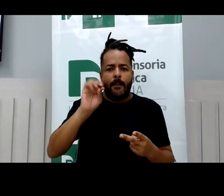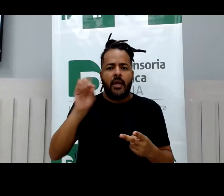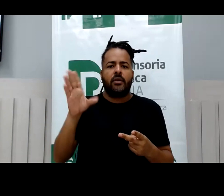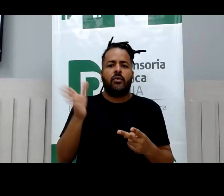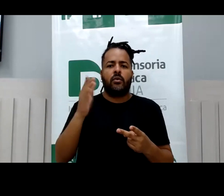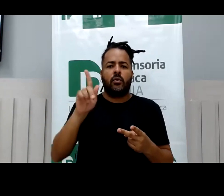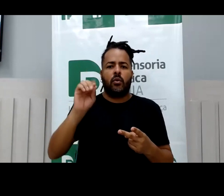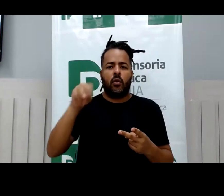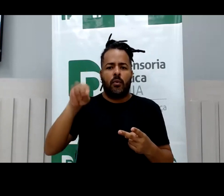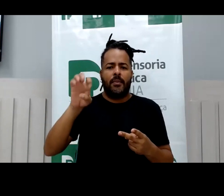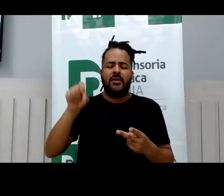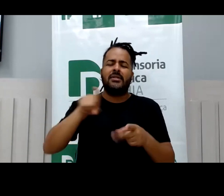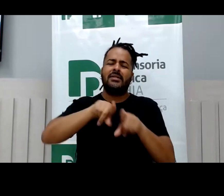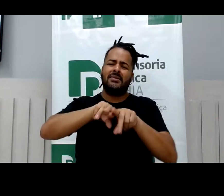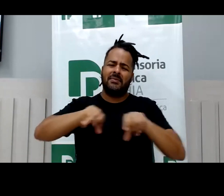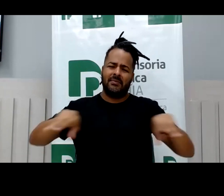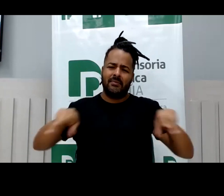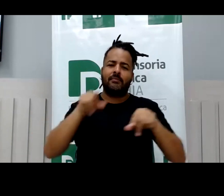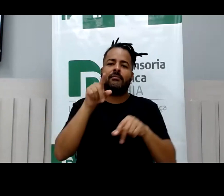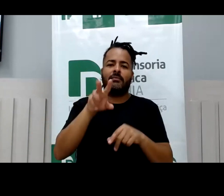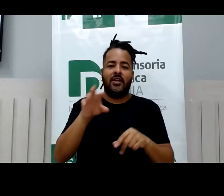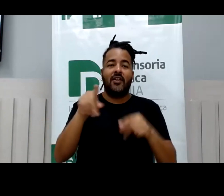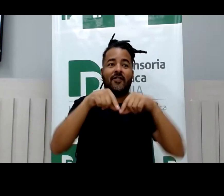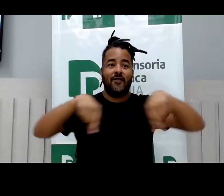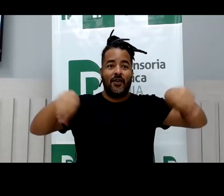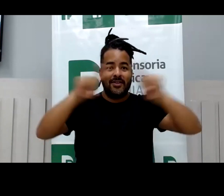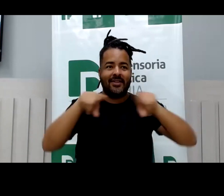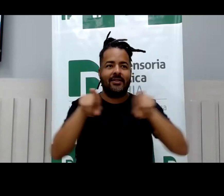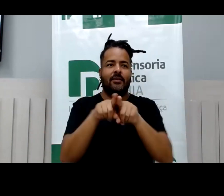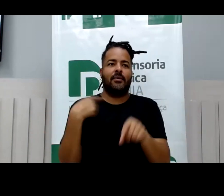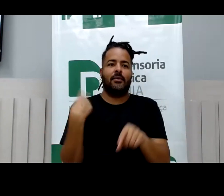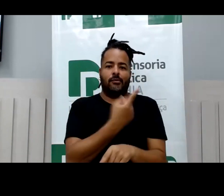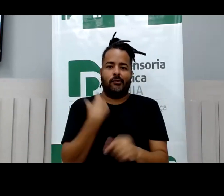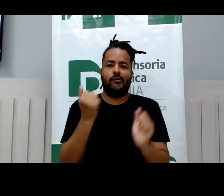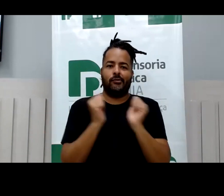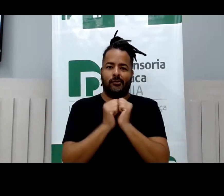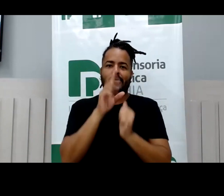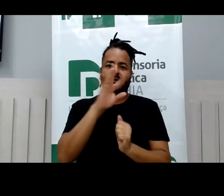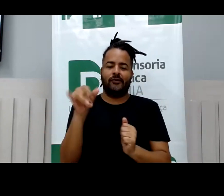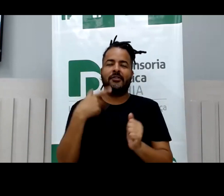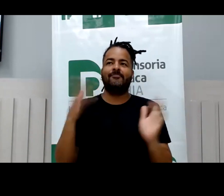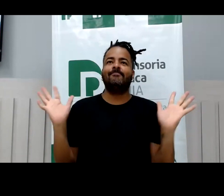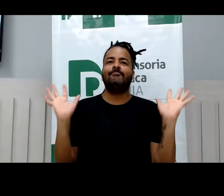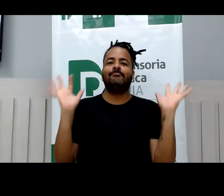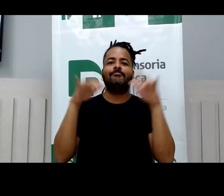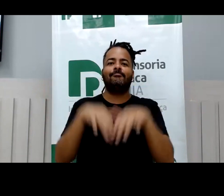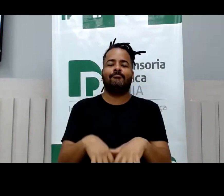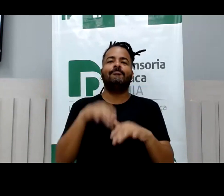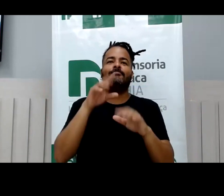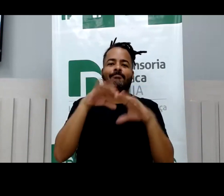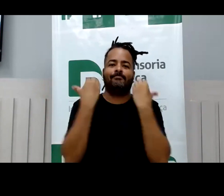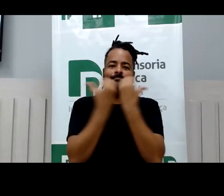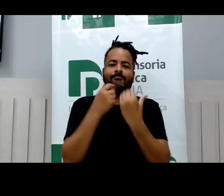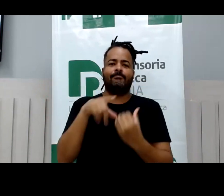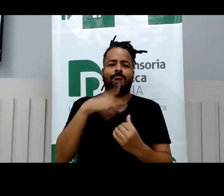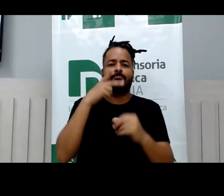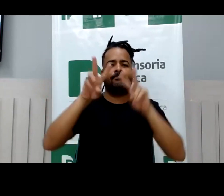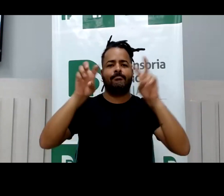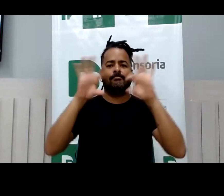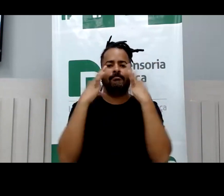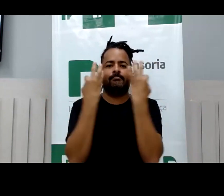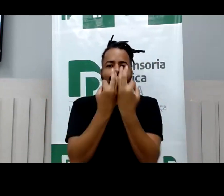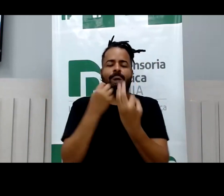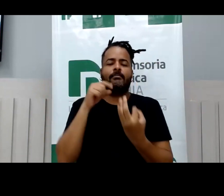de justiça e muitas outras pessoas e vocês e nós juntos para fazer um evento histórico cujo tema é Famílias,